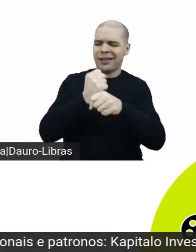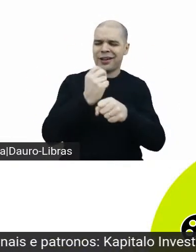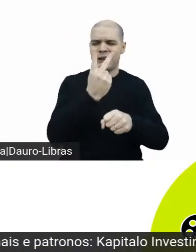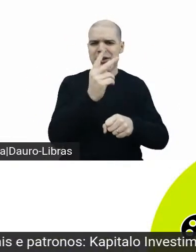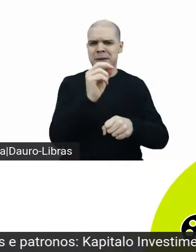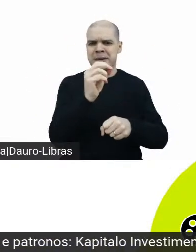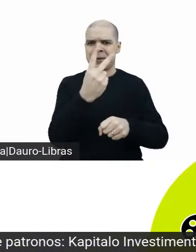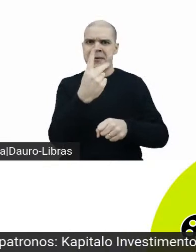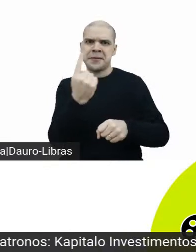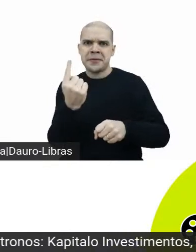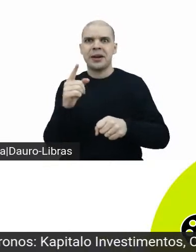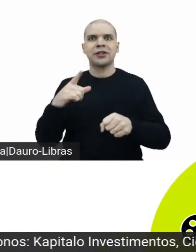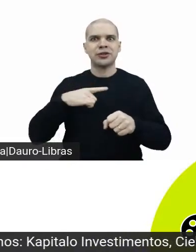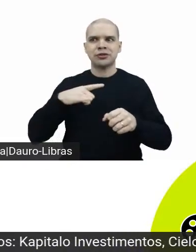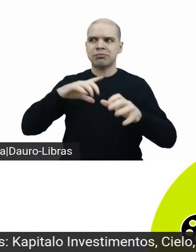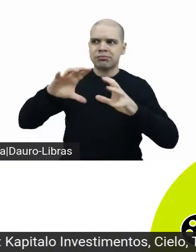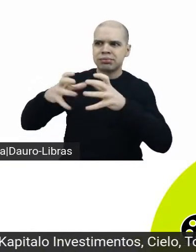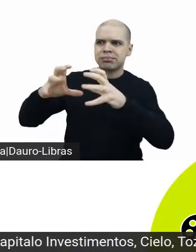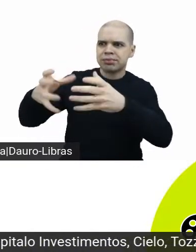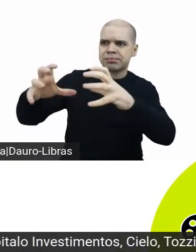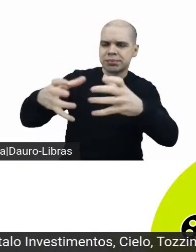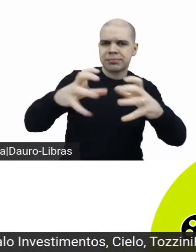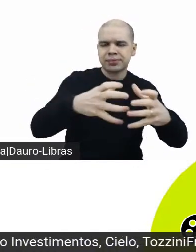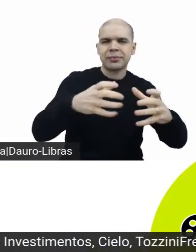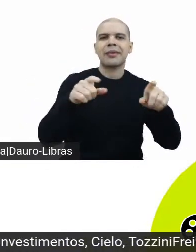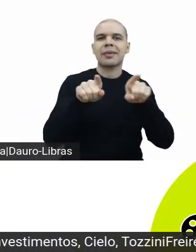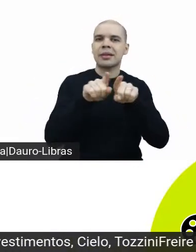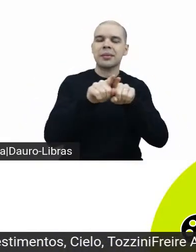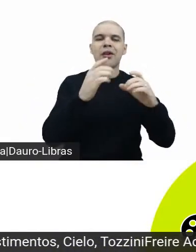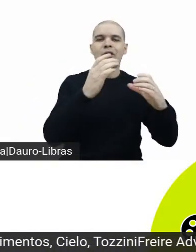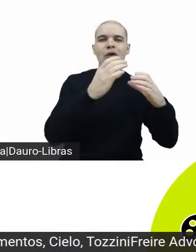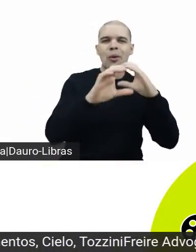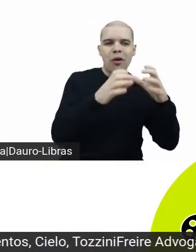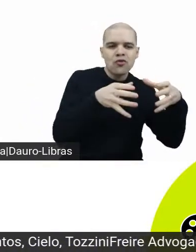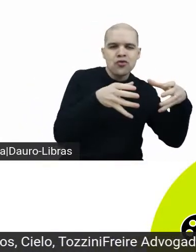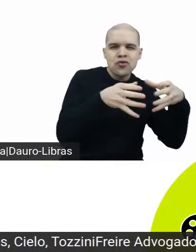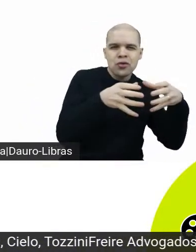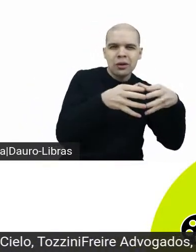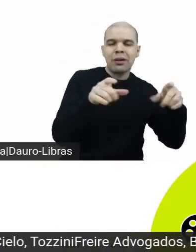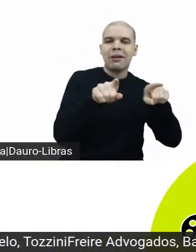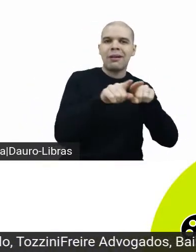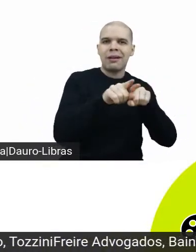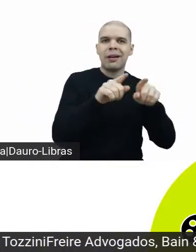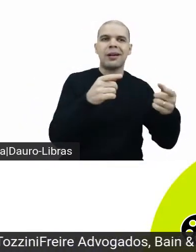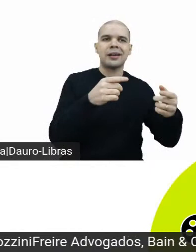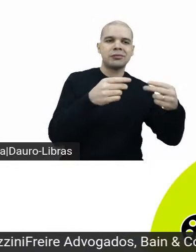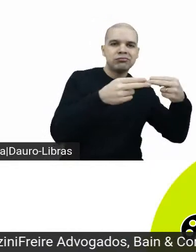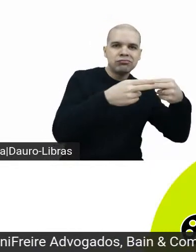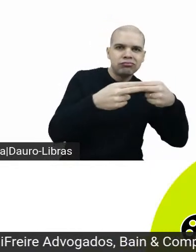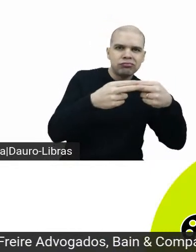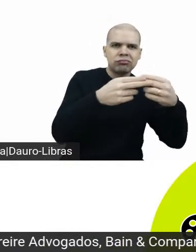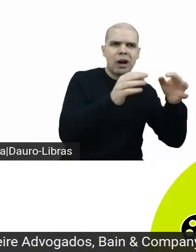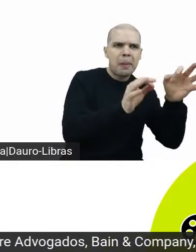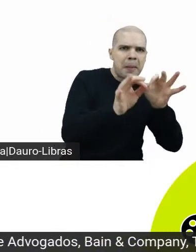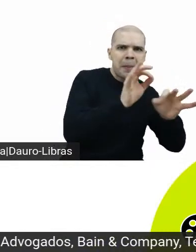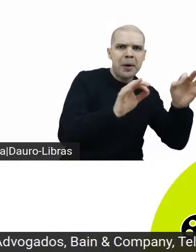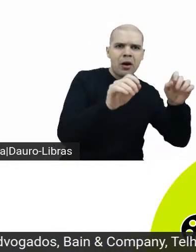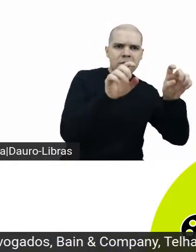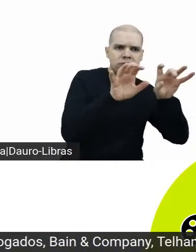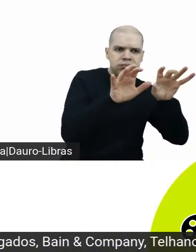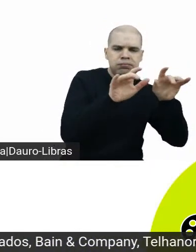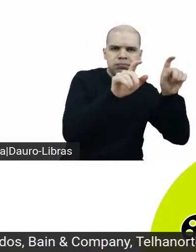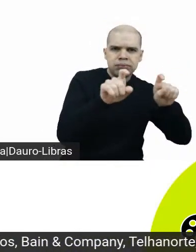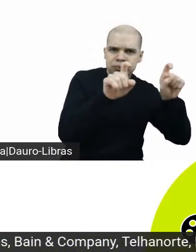agradeço também a equipe de comunicação, a equipe do audiovisual, e a equipe, claro, do Pontos MIS, a qual faço parte, sou uma das